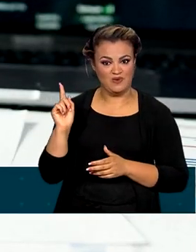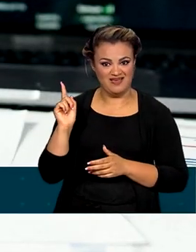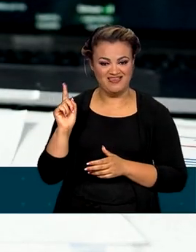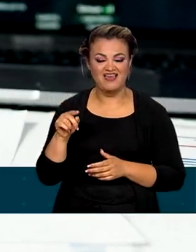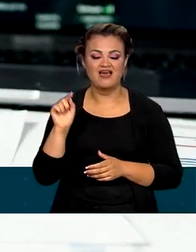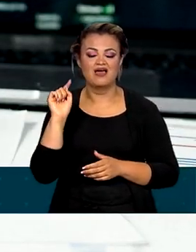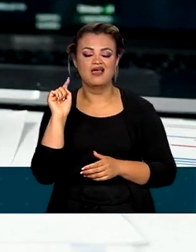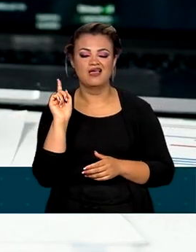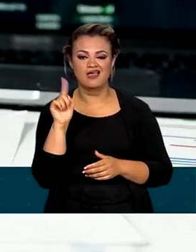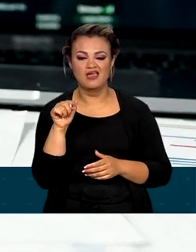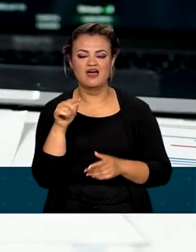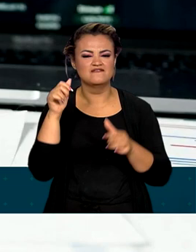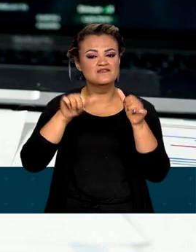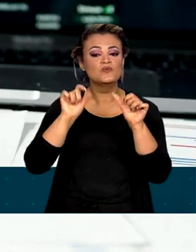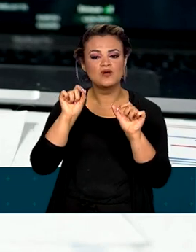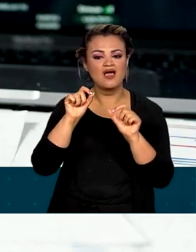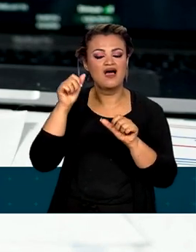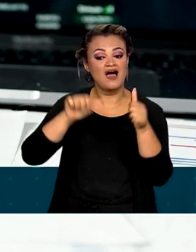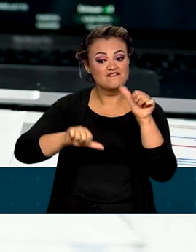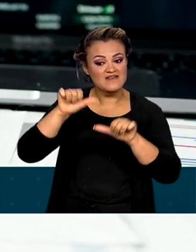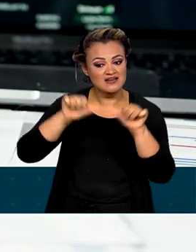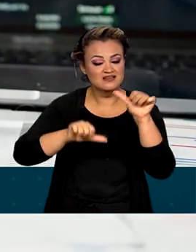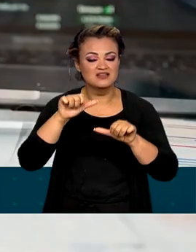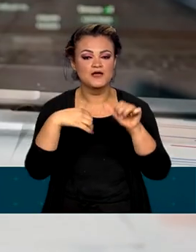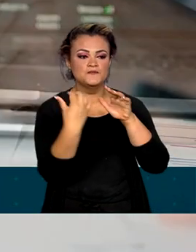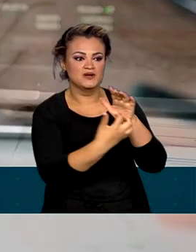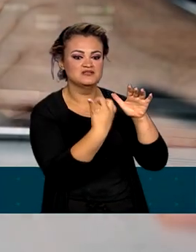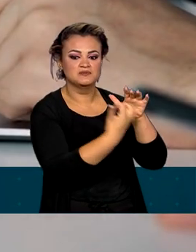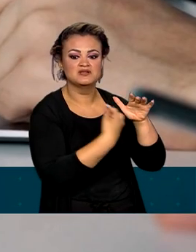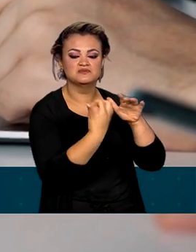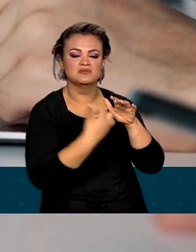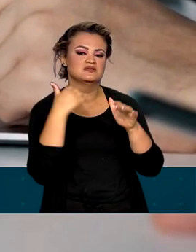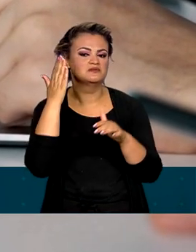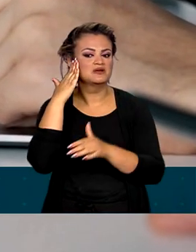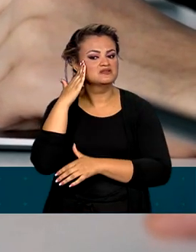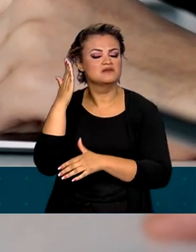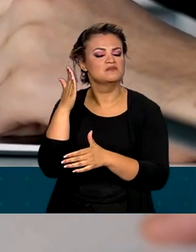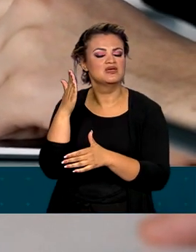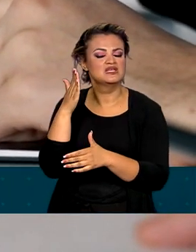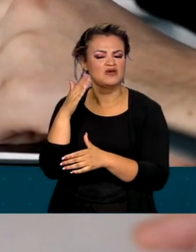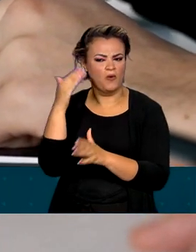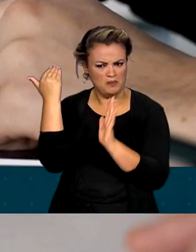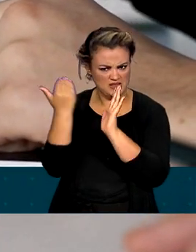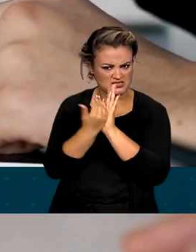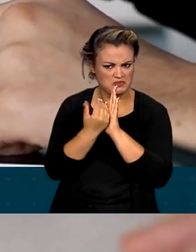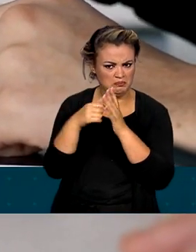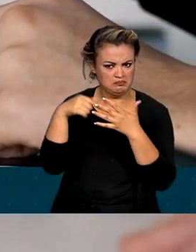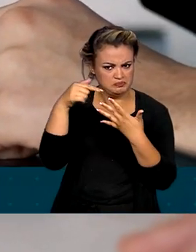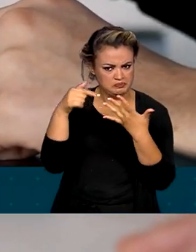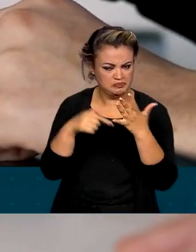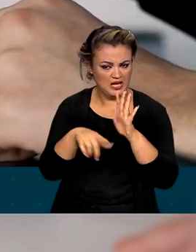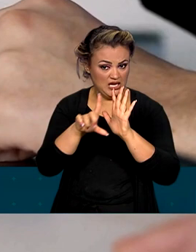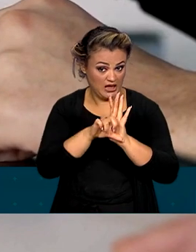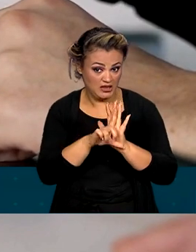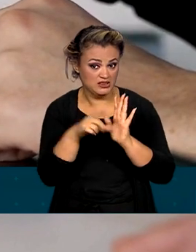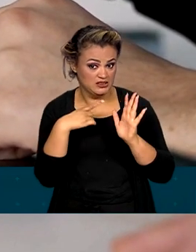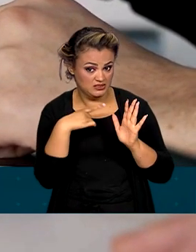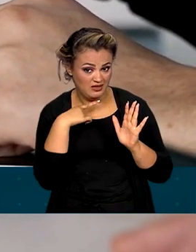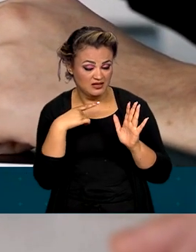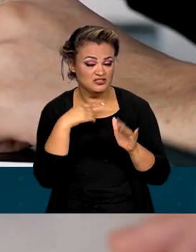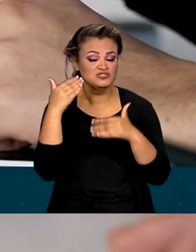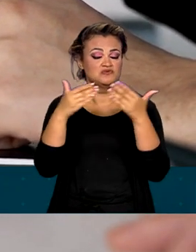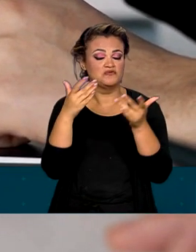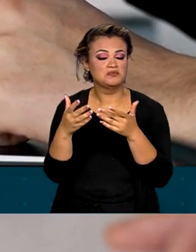um instrumento contínuo de avaliação das estatais federais, que verifica o cumprimento dos requisitos legais e o